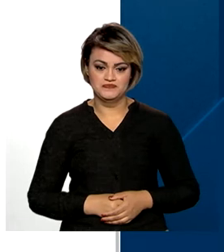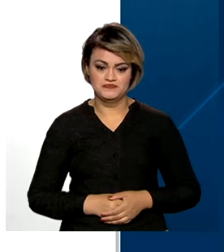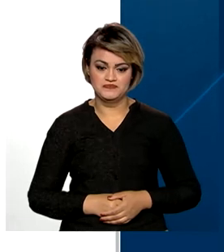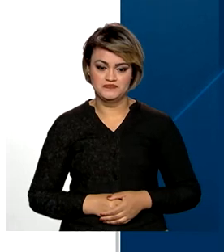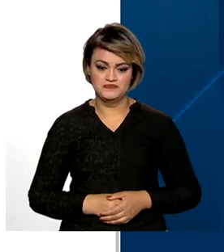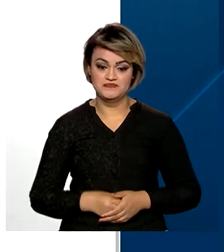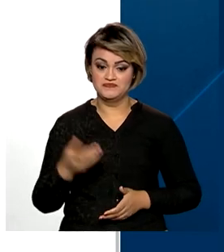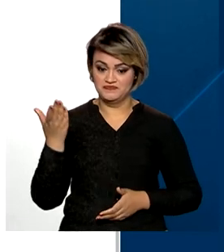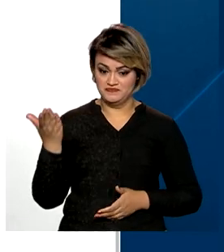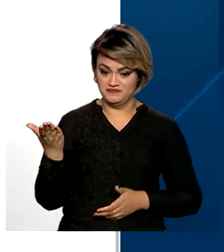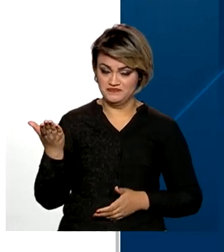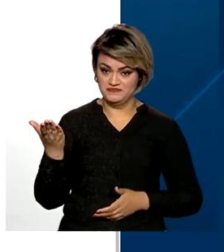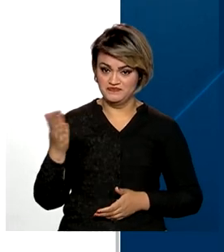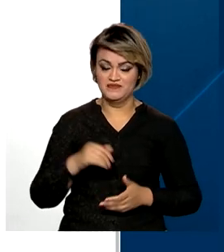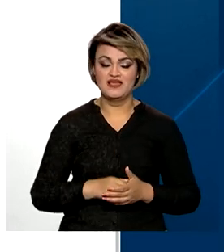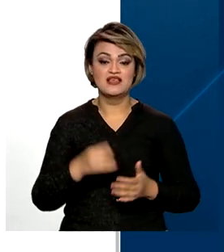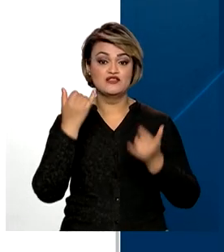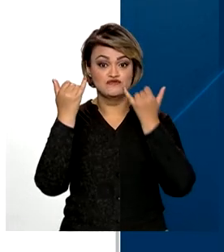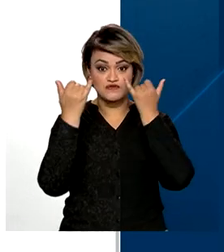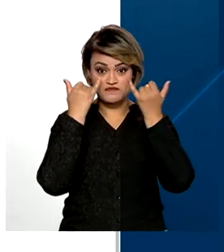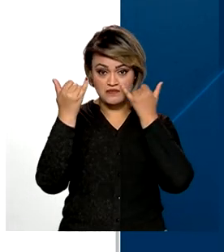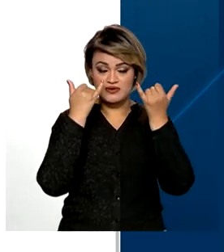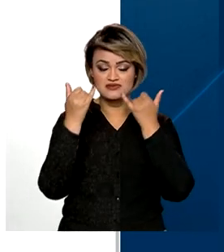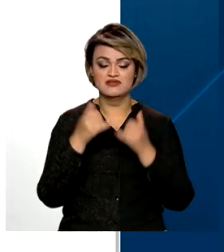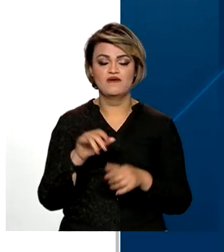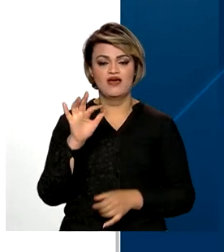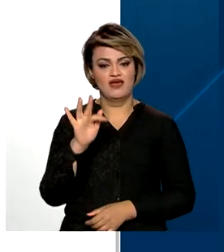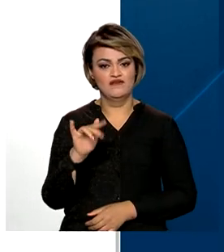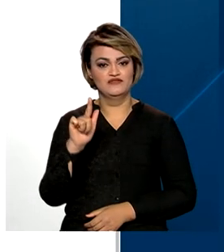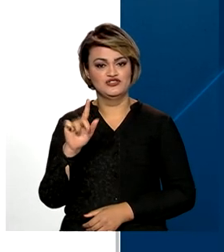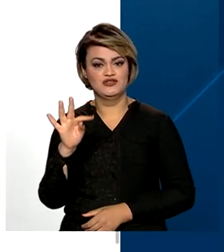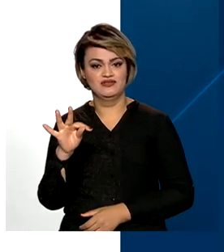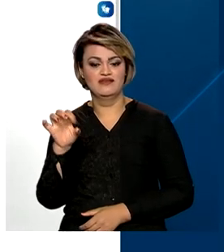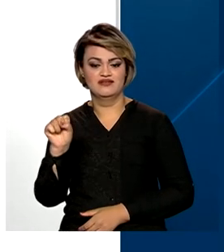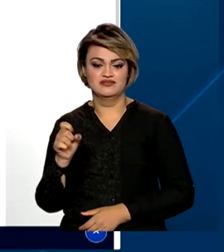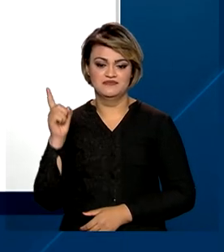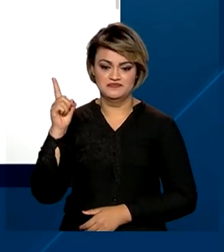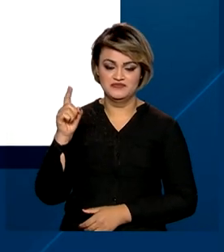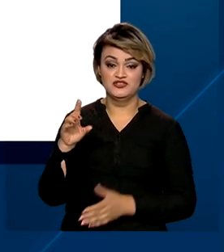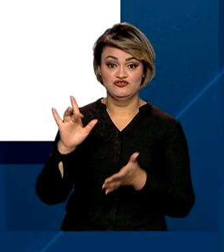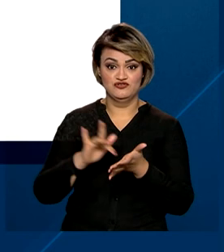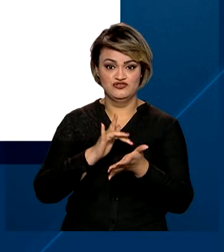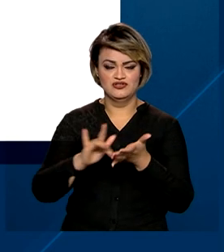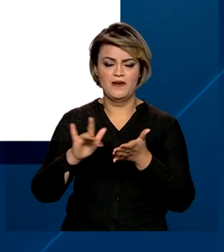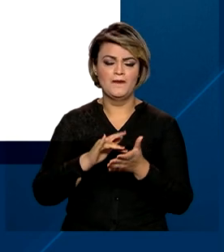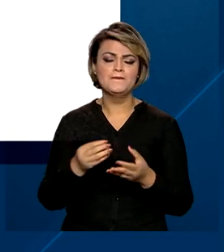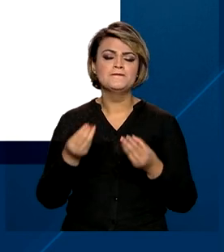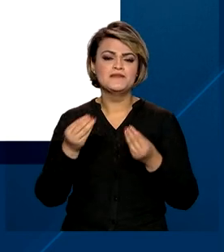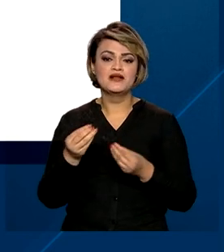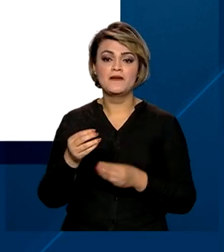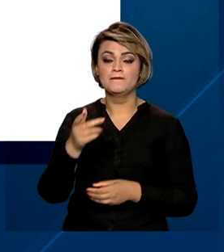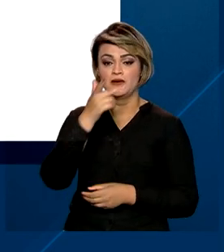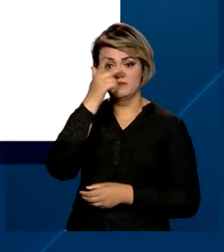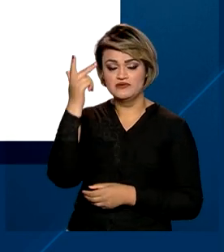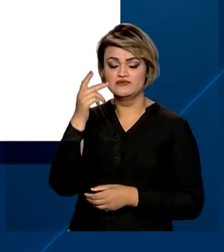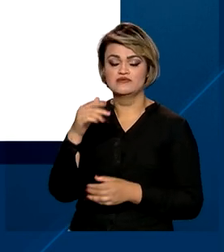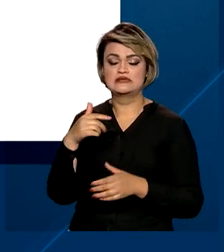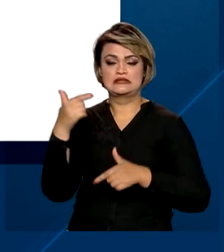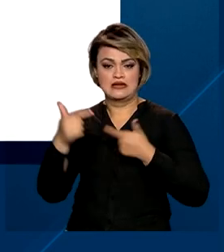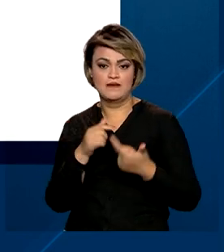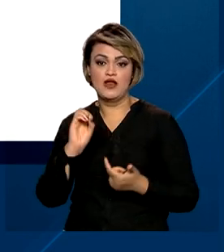Está no ar um portal de informações sobre o FGTS Digital. A ideia é manter trabalhadores e empregadores